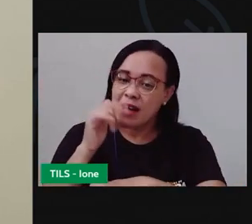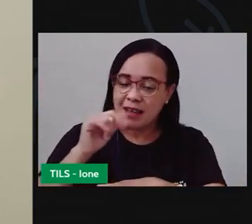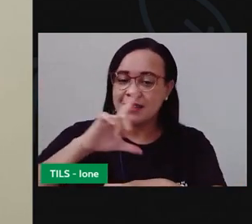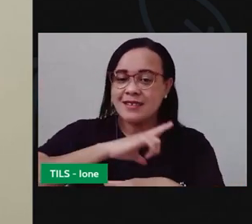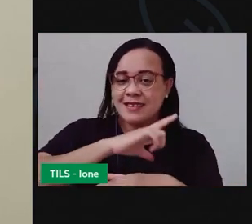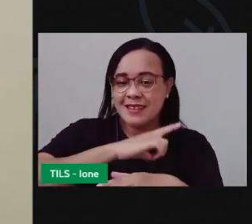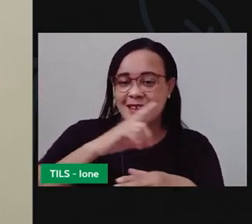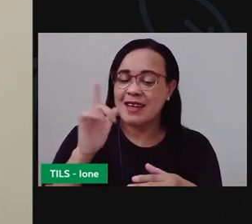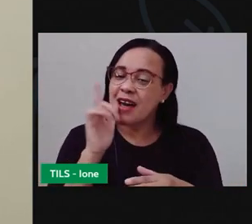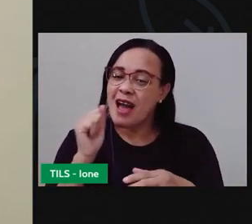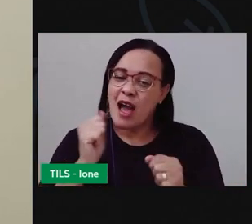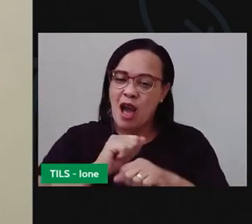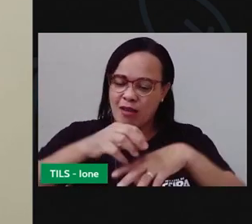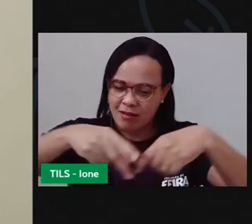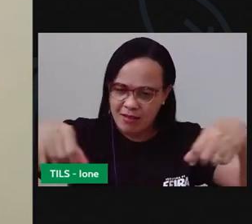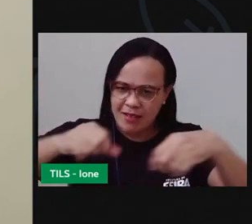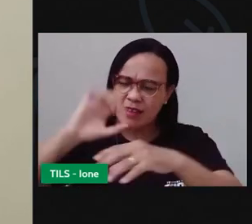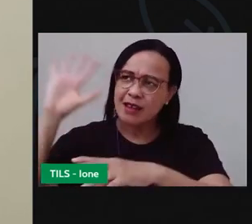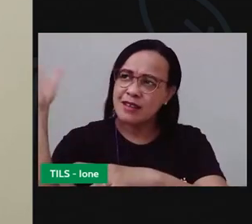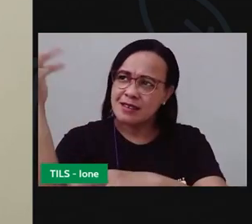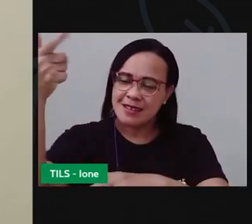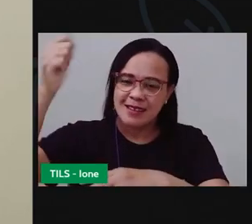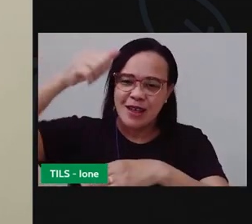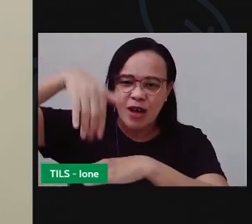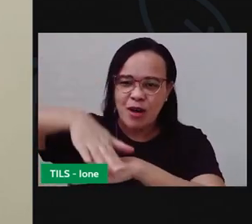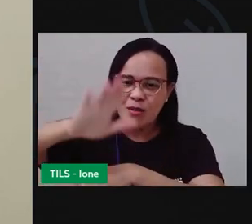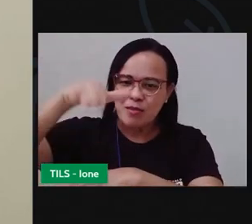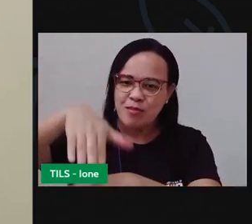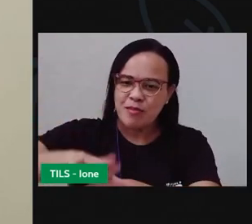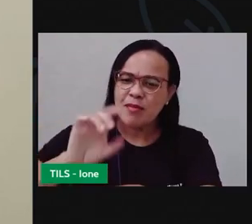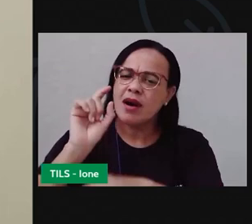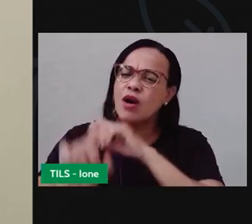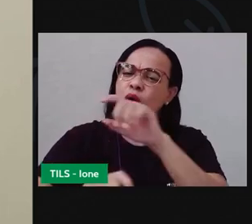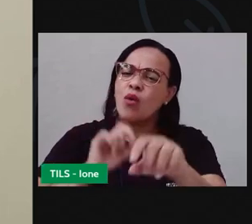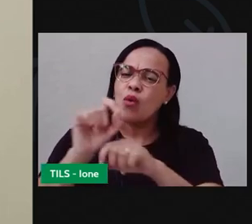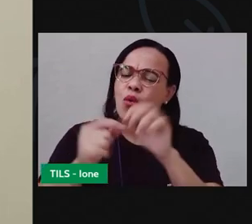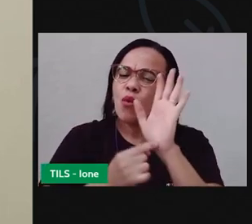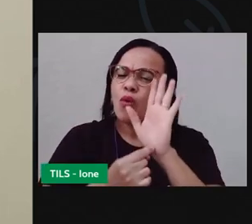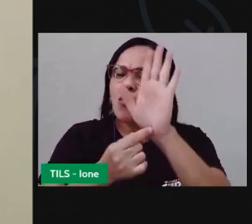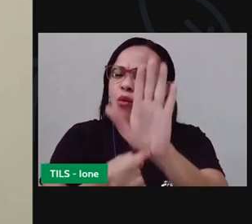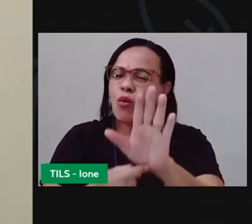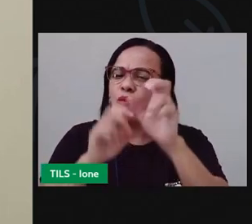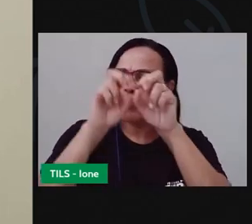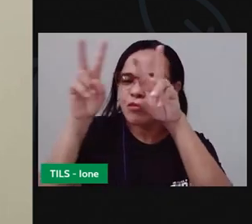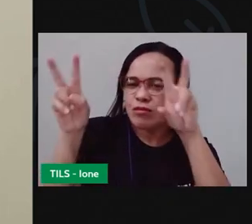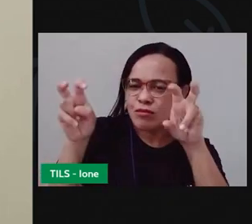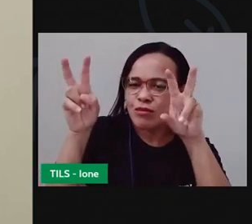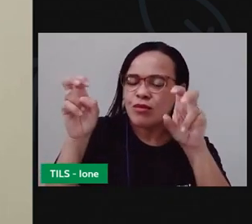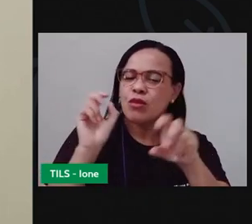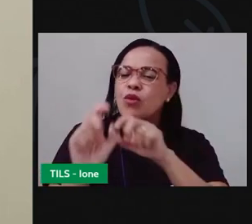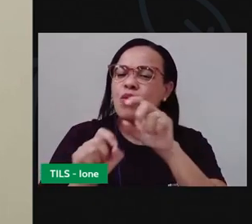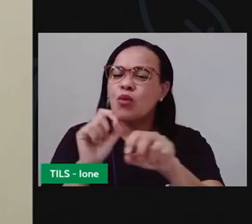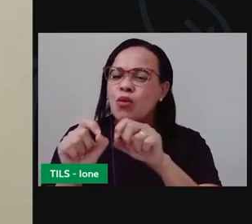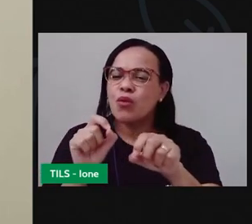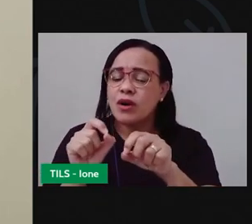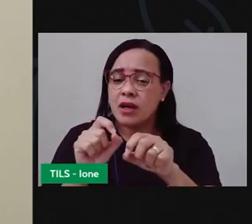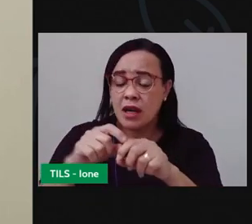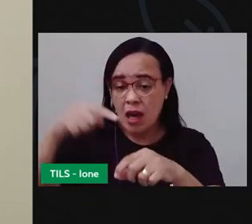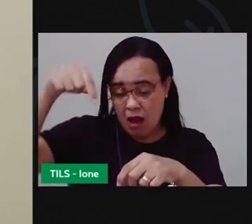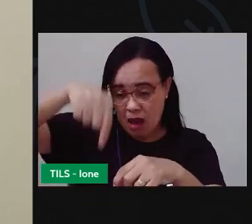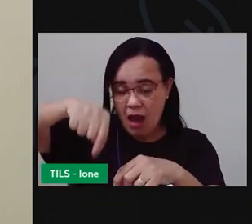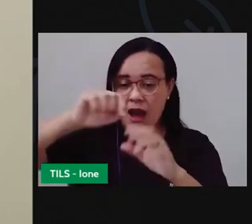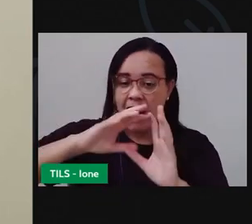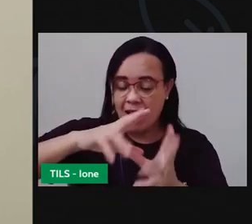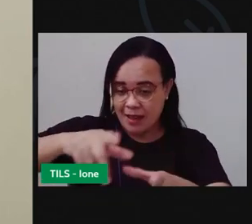terra, seja no céu ou no mar. E aqui quero abordar o tema meu ambiente, pois já o nosso planeta de cuidado está